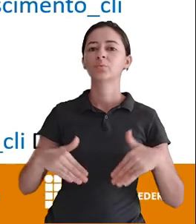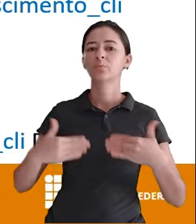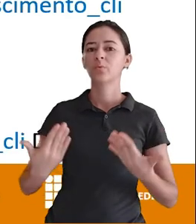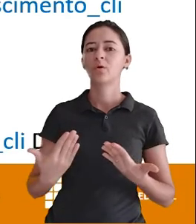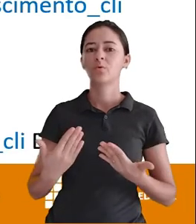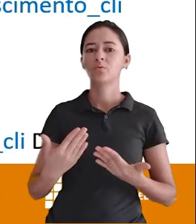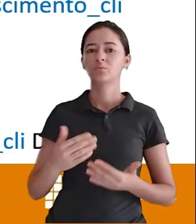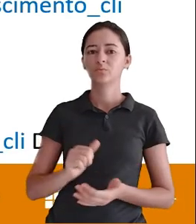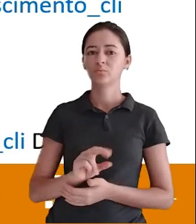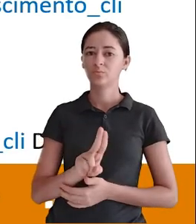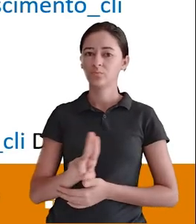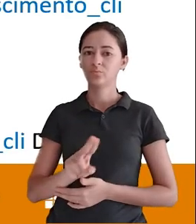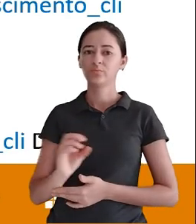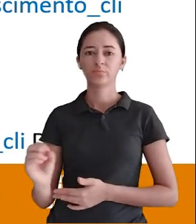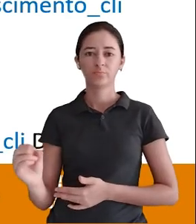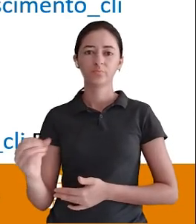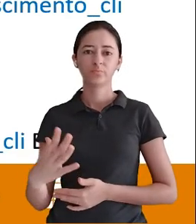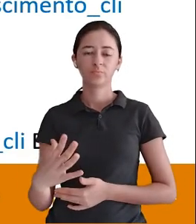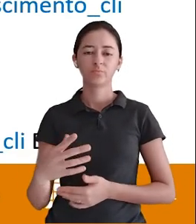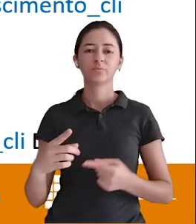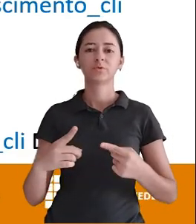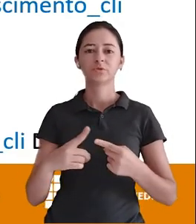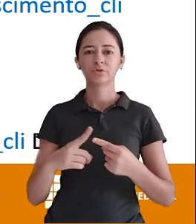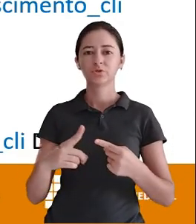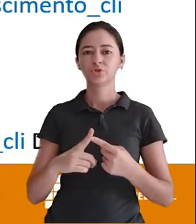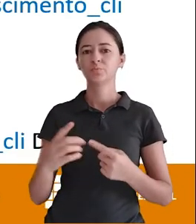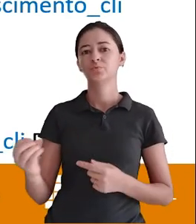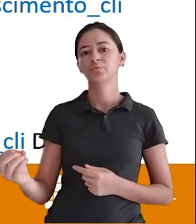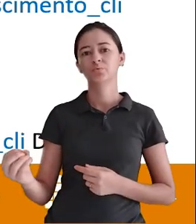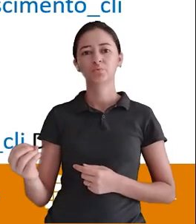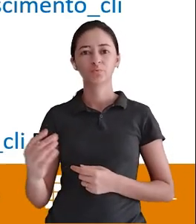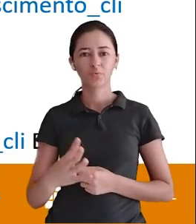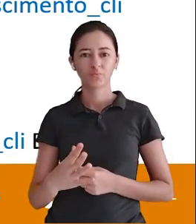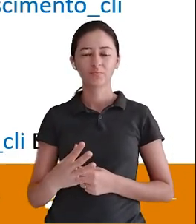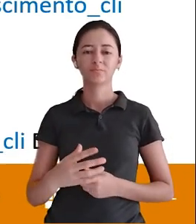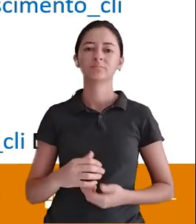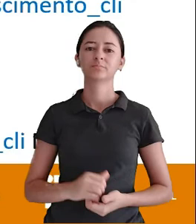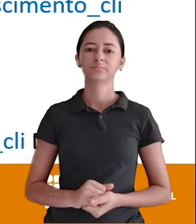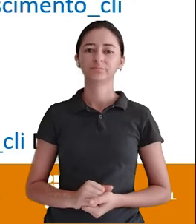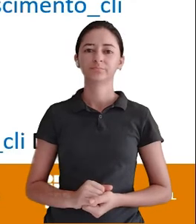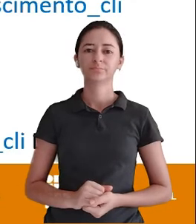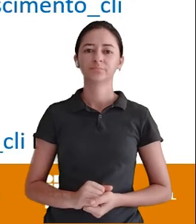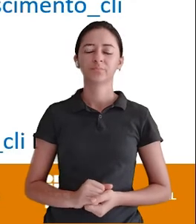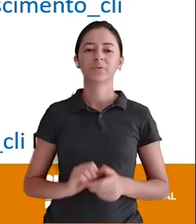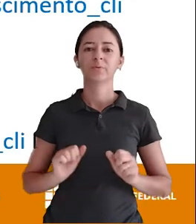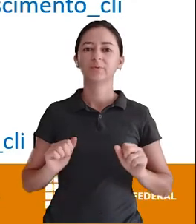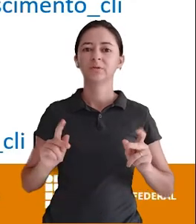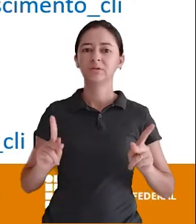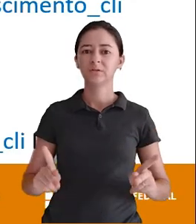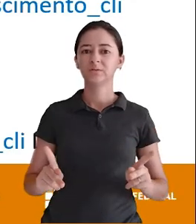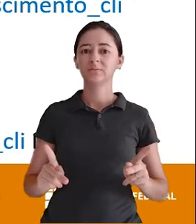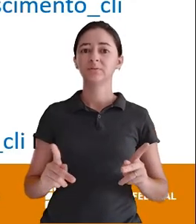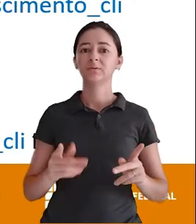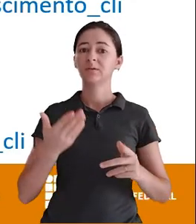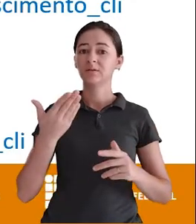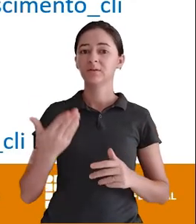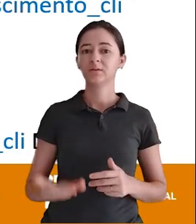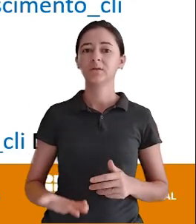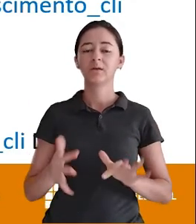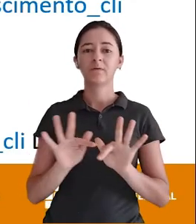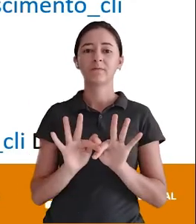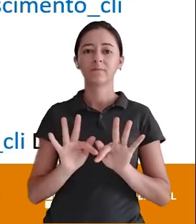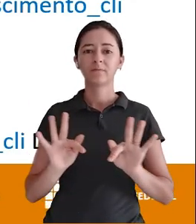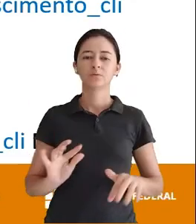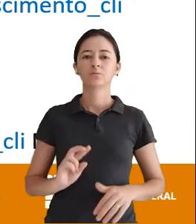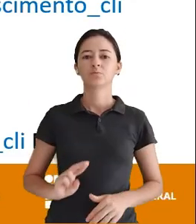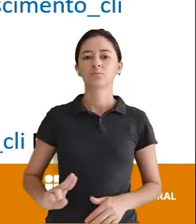O novo O novo nome E o tipo Seja um tipo novo Ou tipo atual Muda Ok? Então essa é a sintaxe É